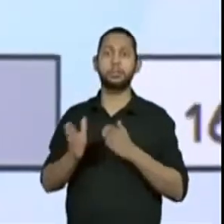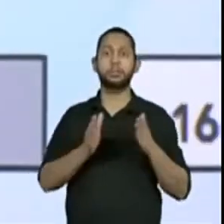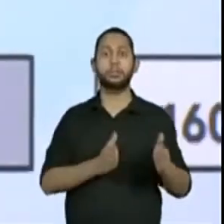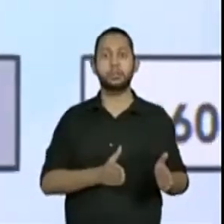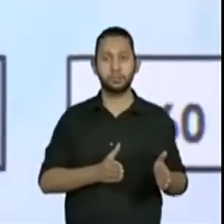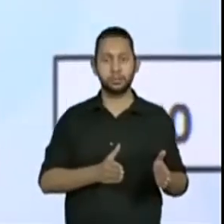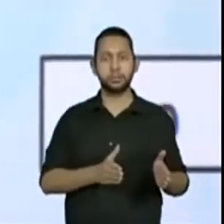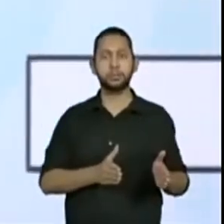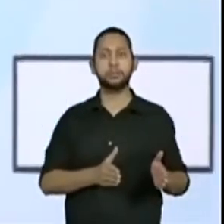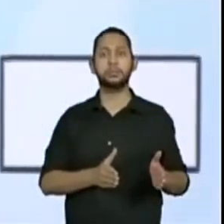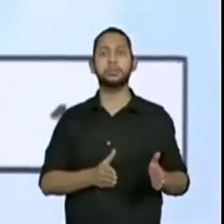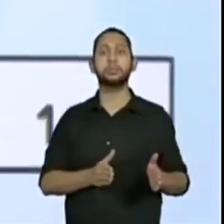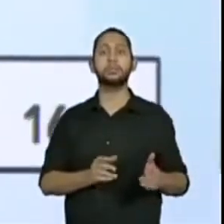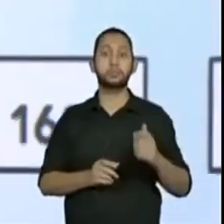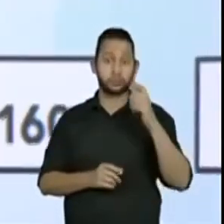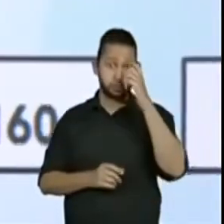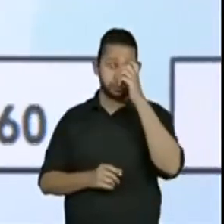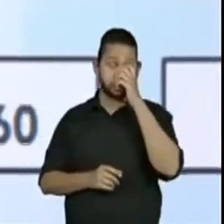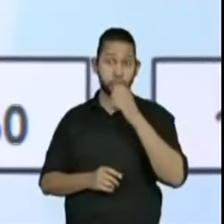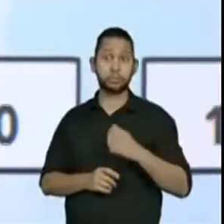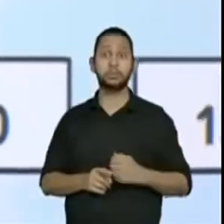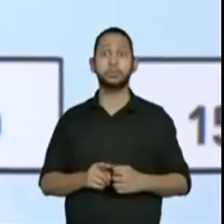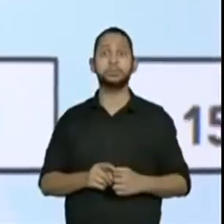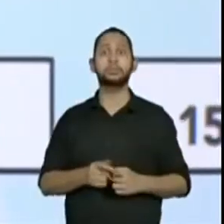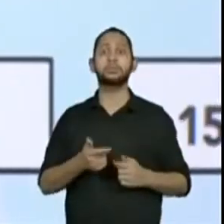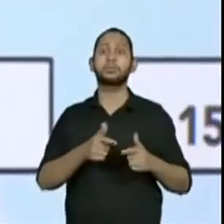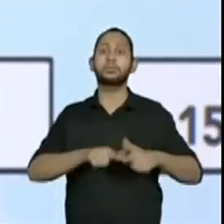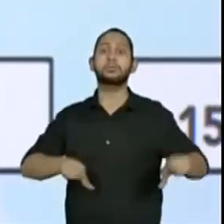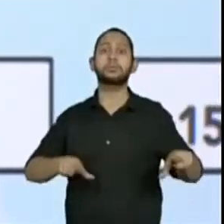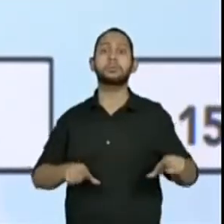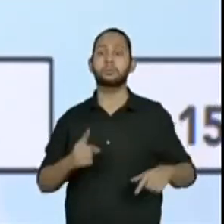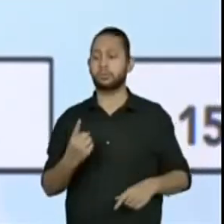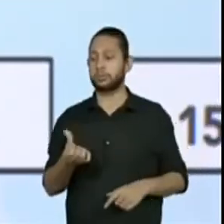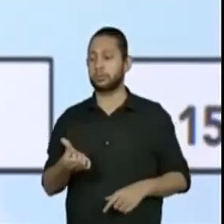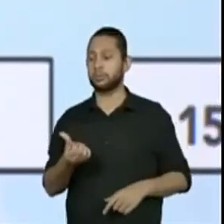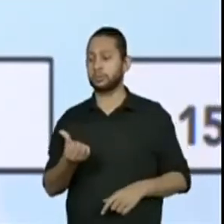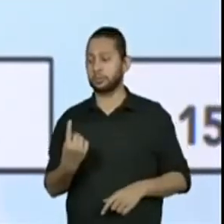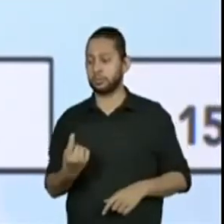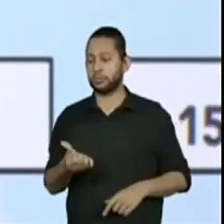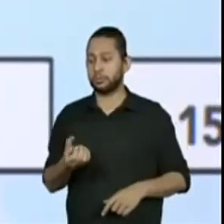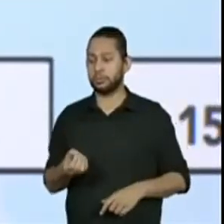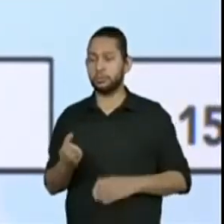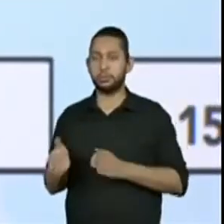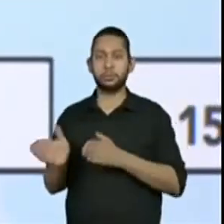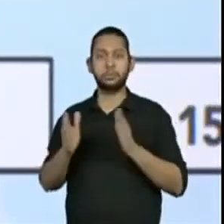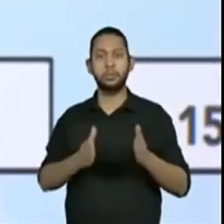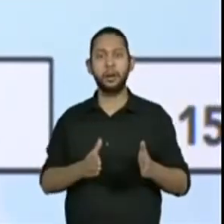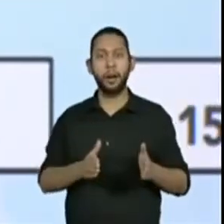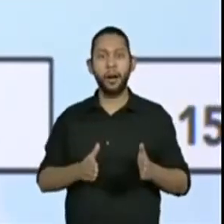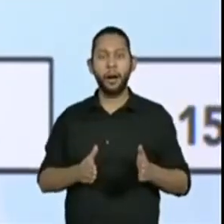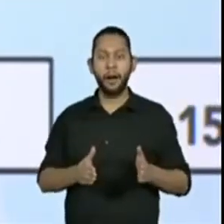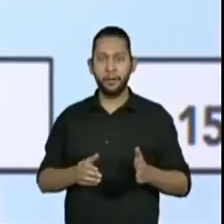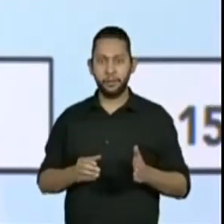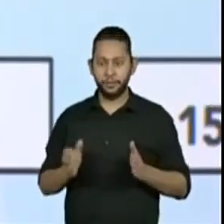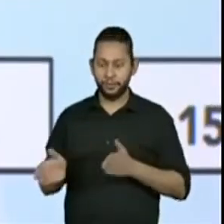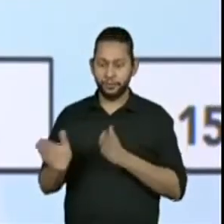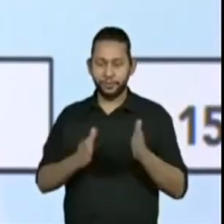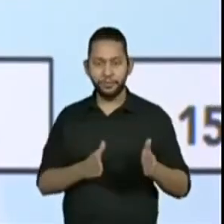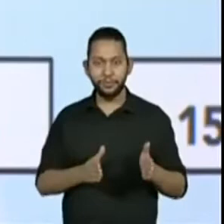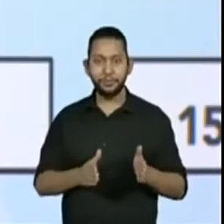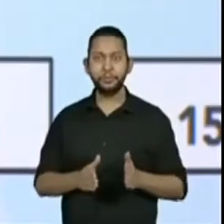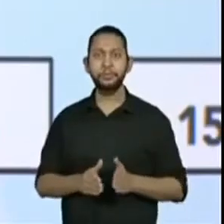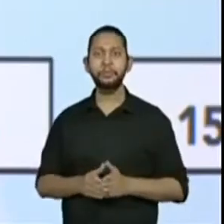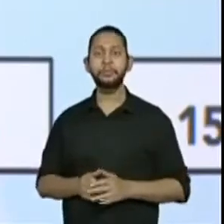Depois, nós temos mais um espaço vazio. E aí, o que será que é agora? Depois do 160,